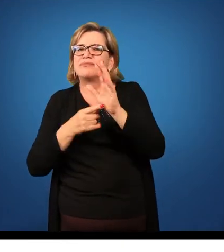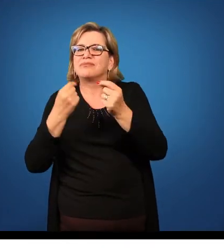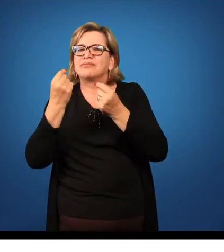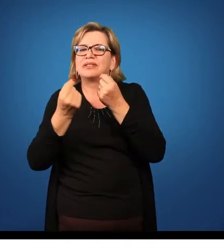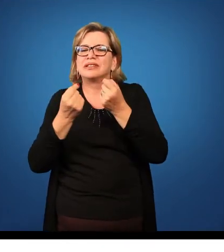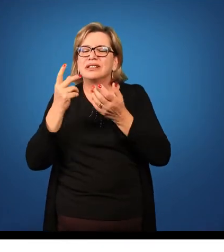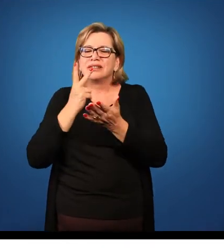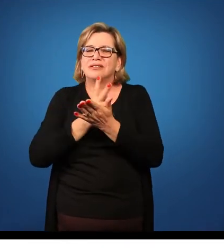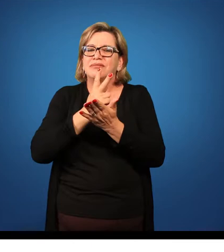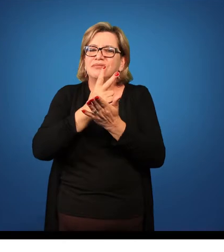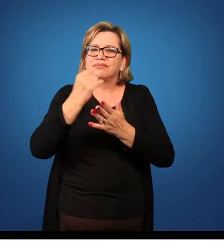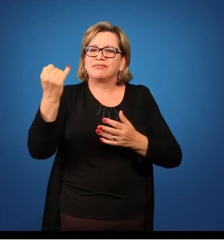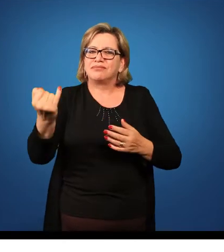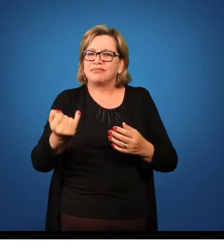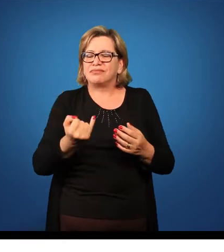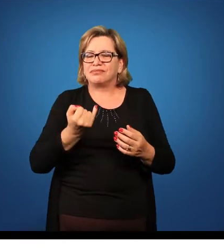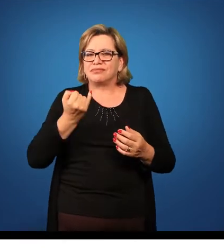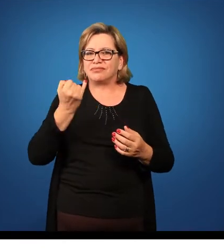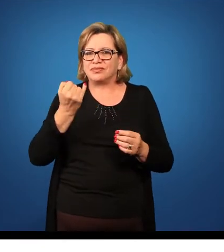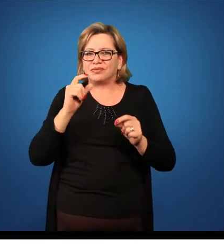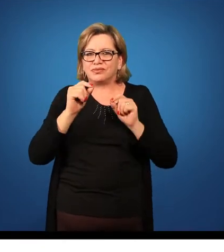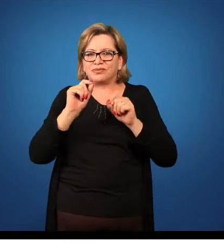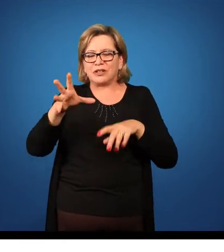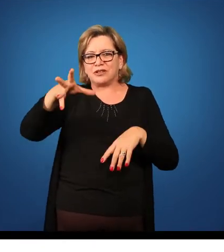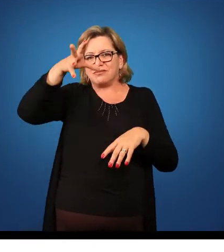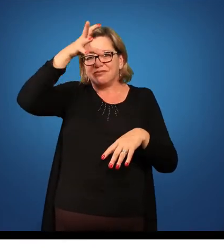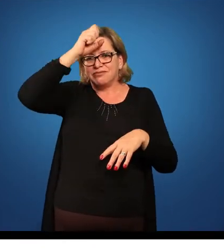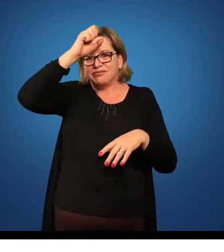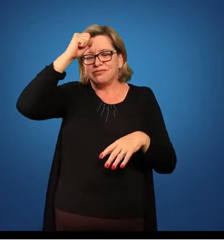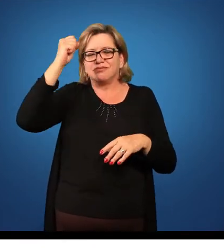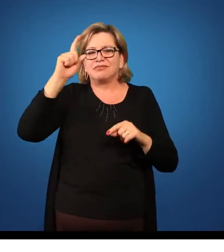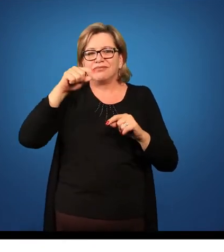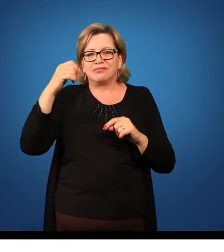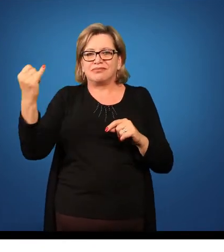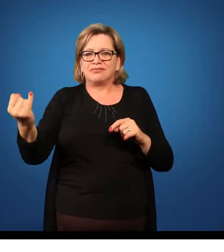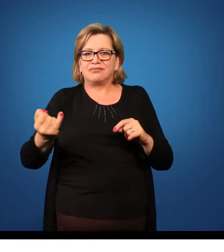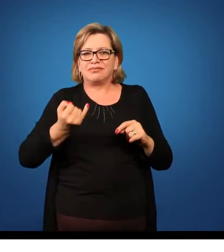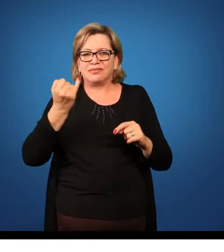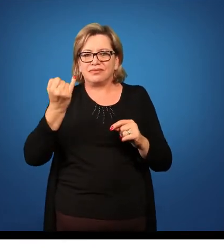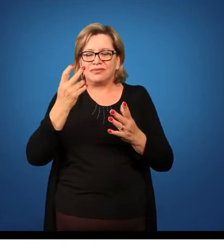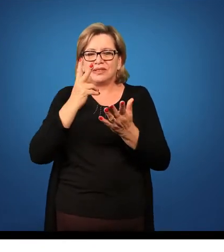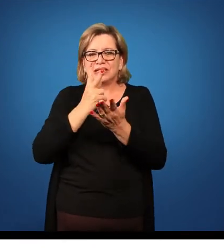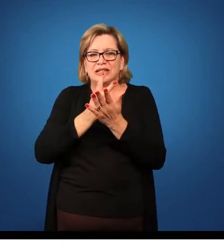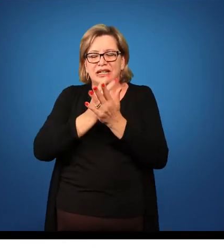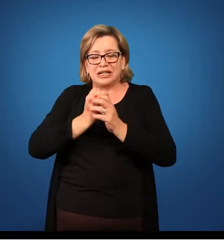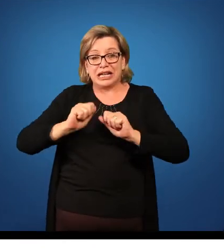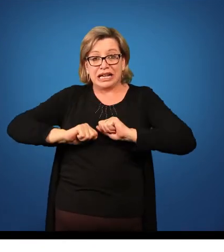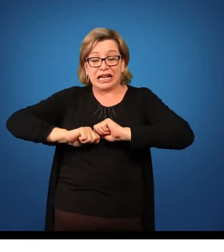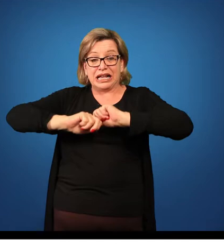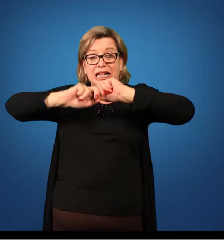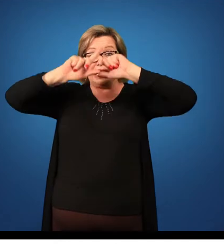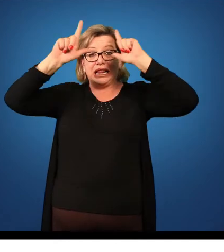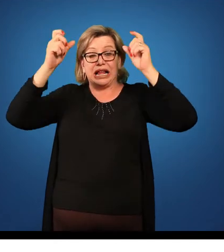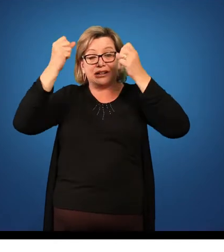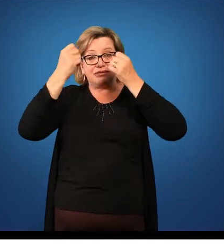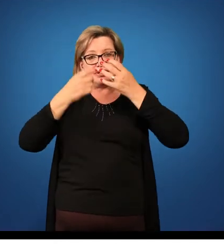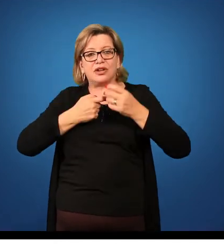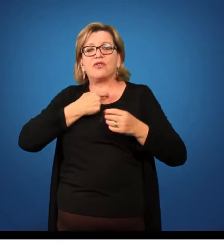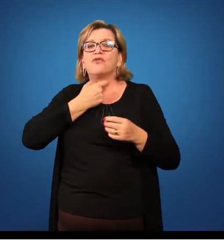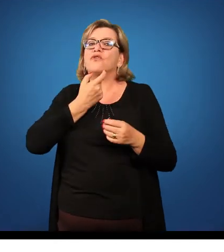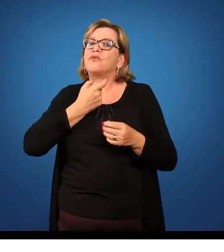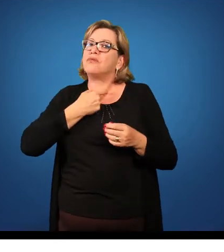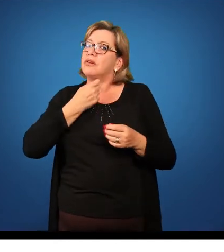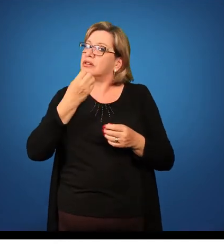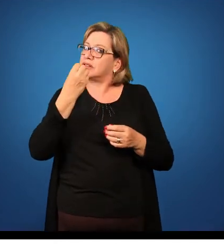acha que eles devem dominar a partir daquela aula. Fale sempre claramente e com bom tom de voz.